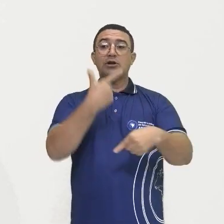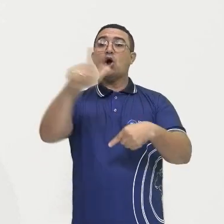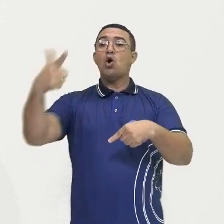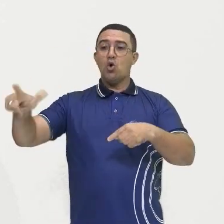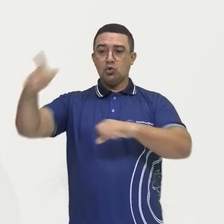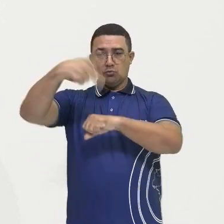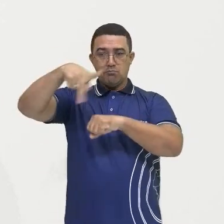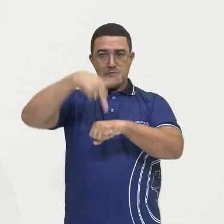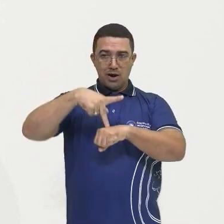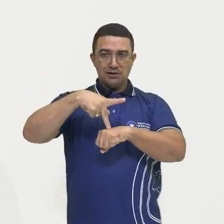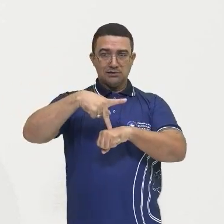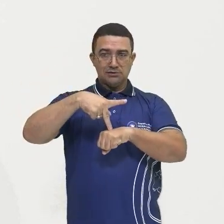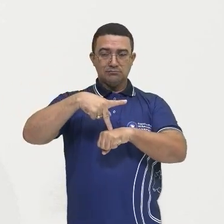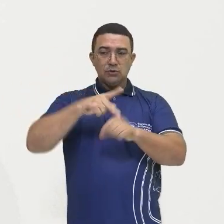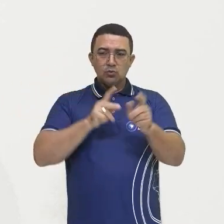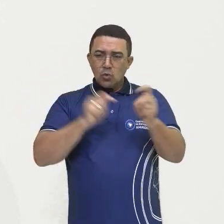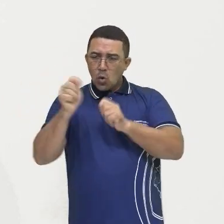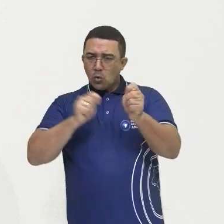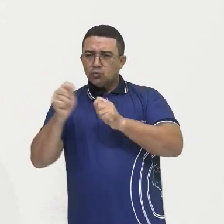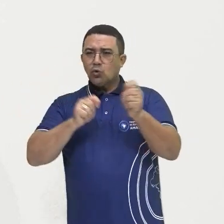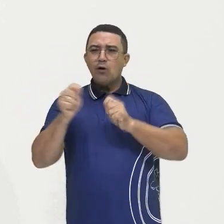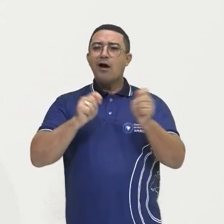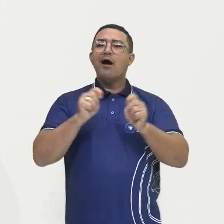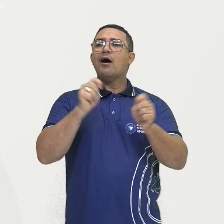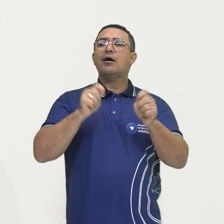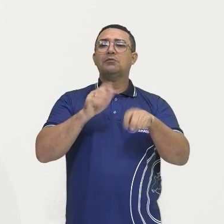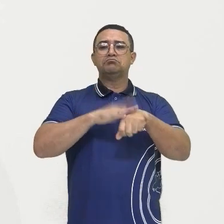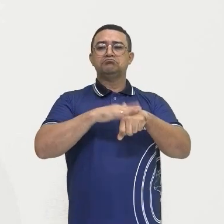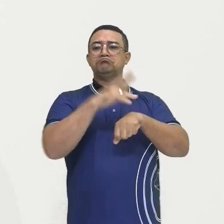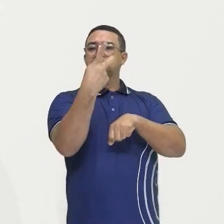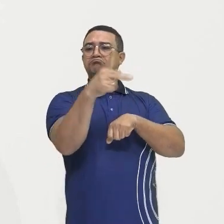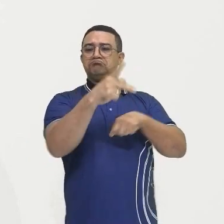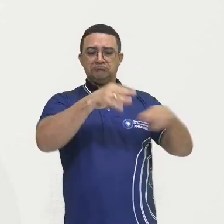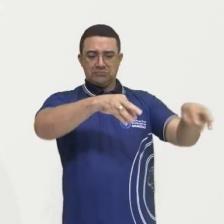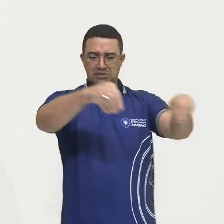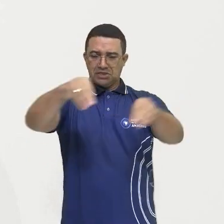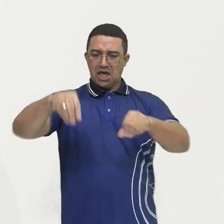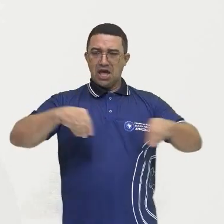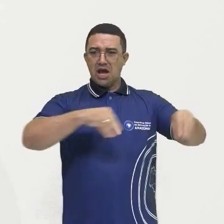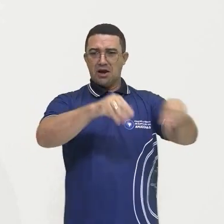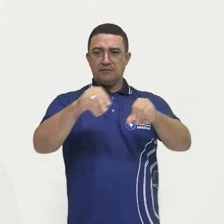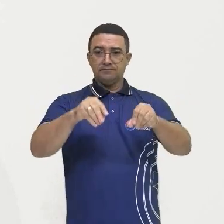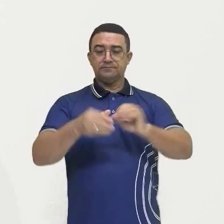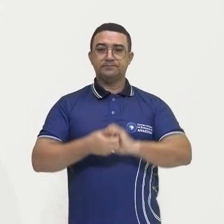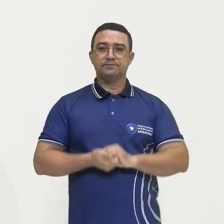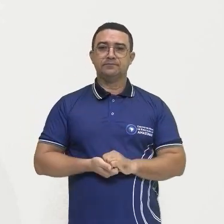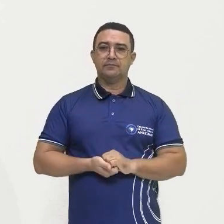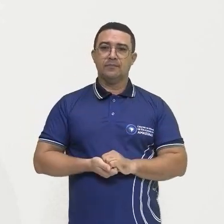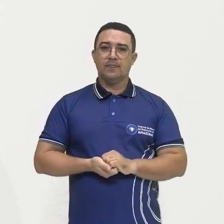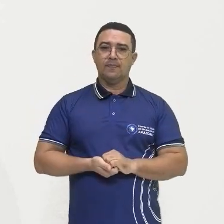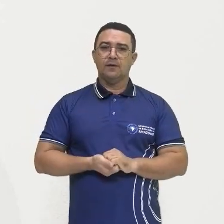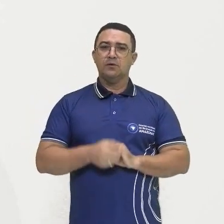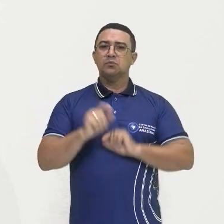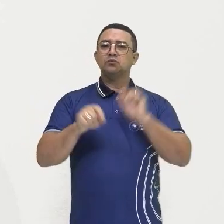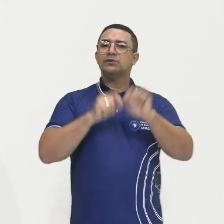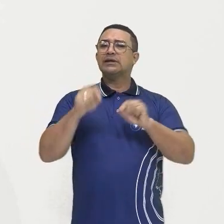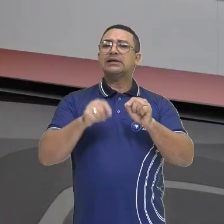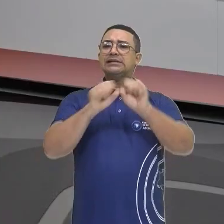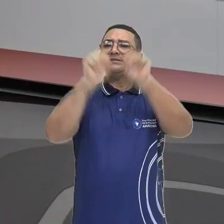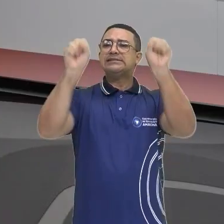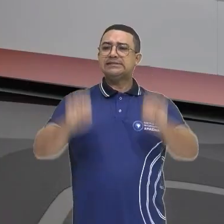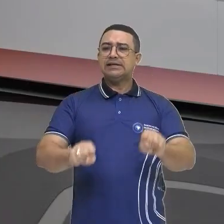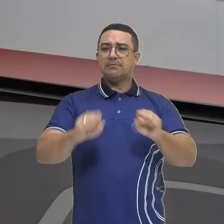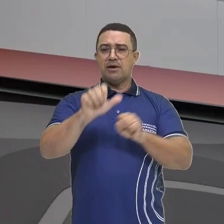territórios, controlar também os seus territórios, tá bom? E o que é o sistema de aviamento, né? Que a gente viu.